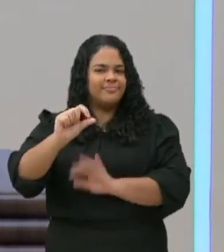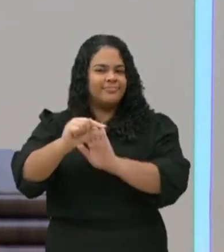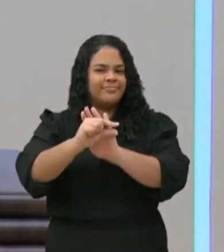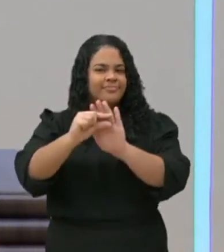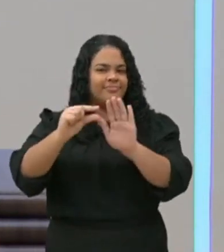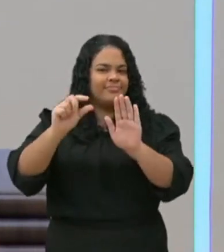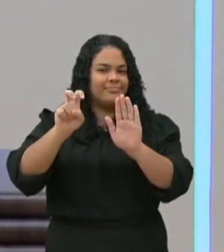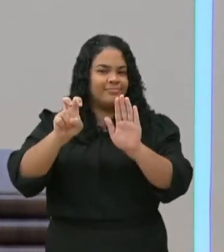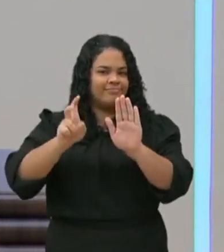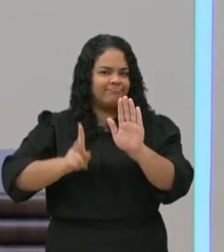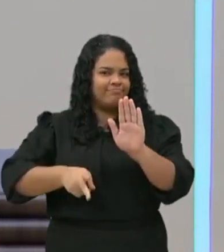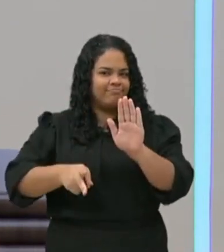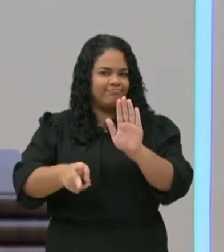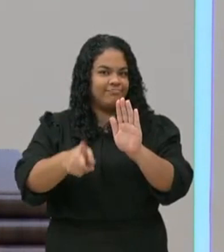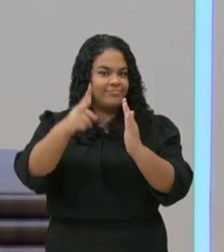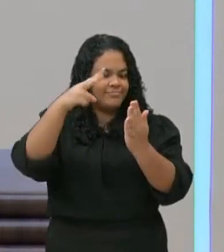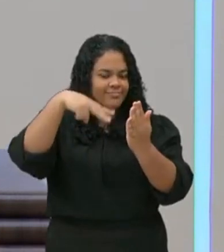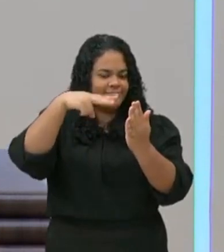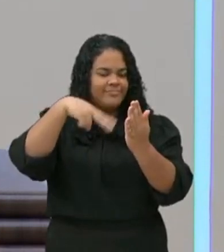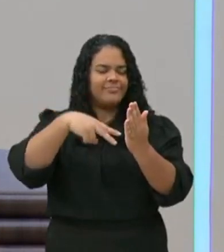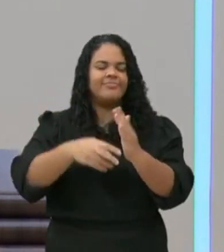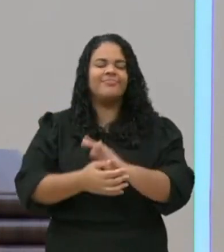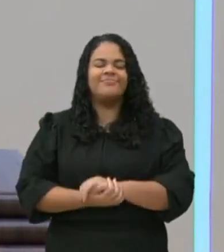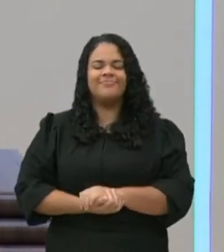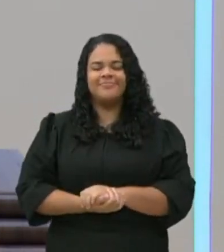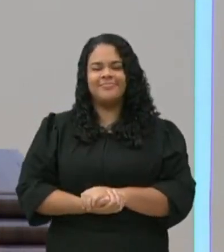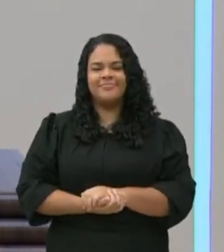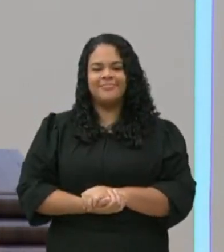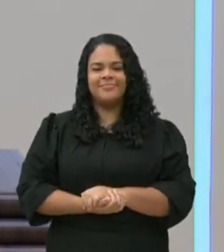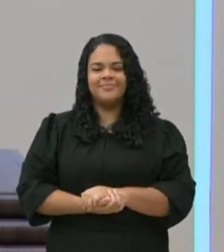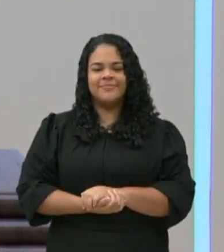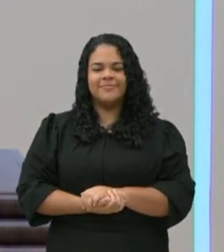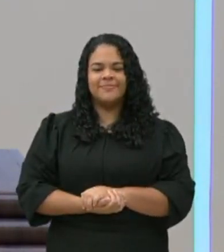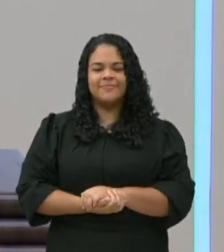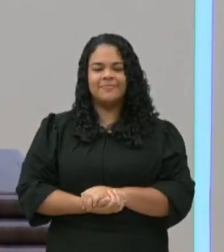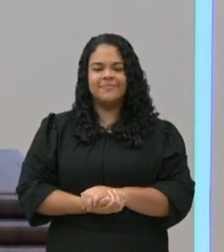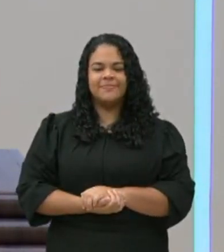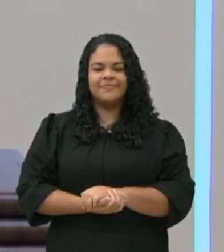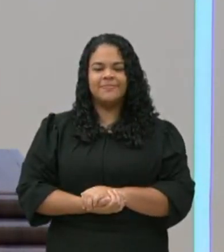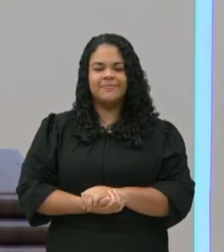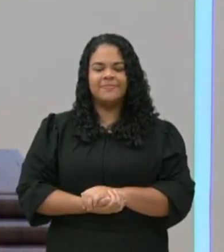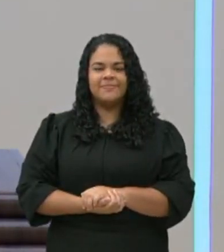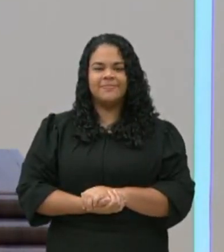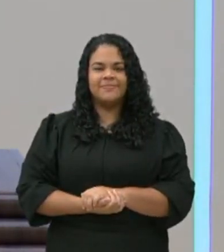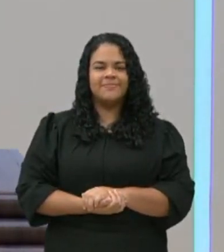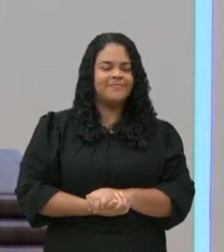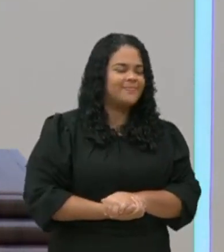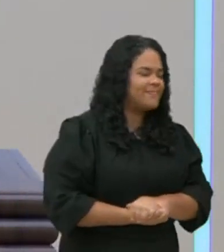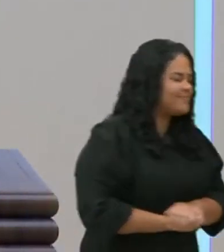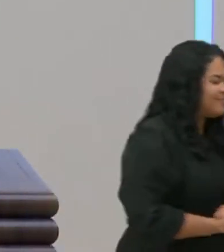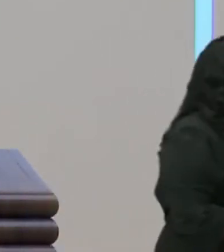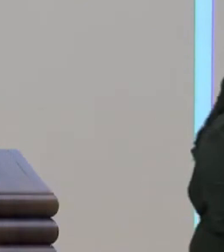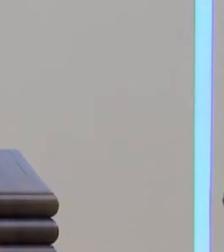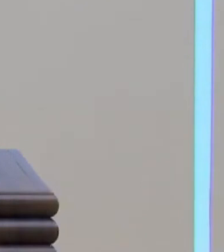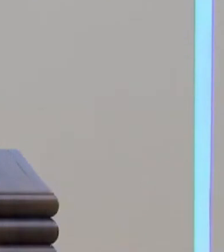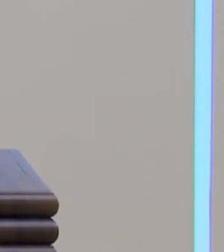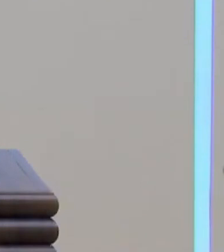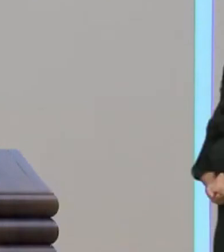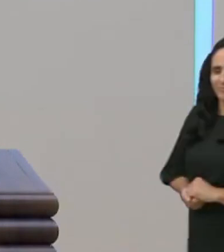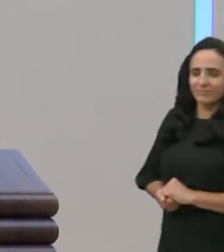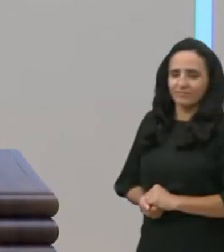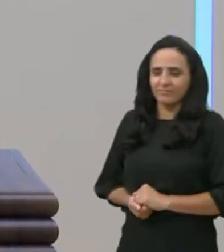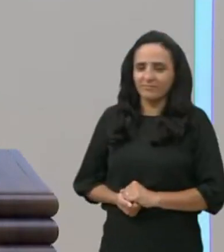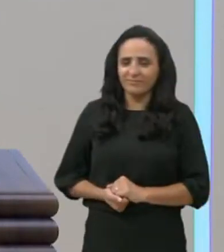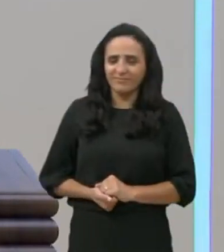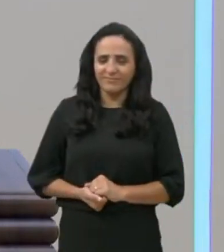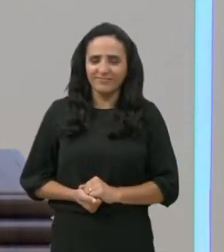capítulo de número 8, os versículos 5 em diante. Assim nos diz a Santa Palavra de Deus.